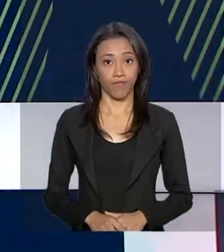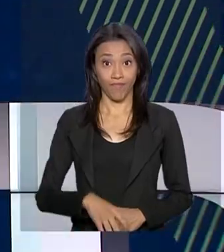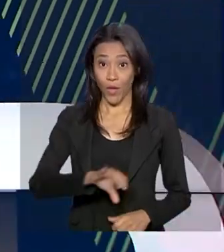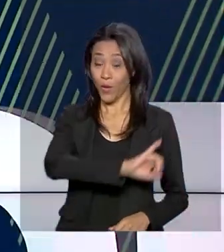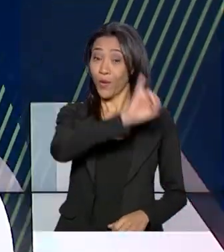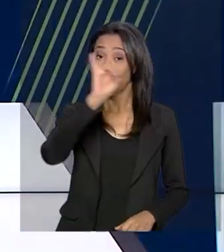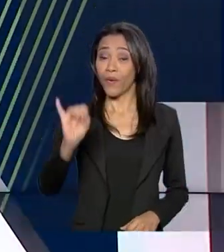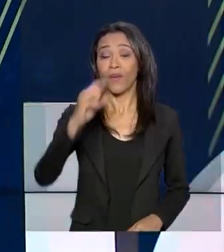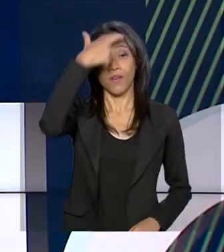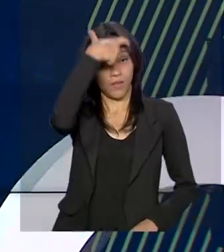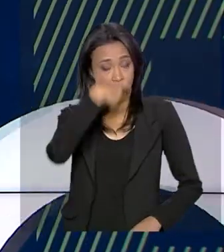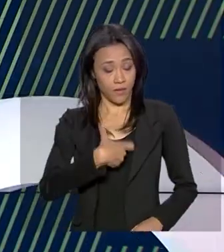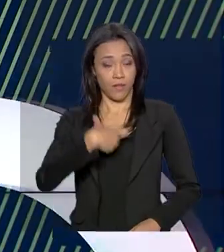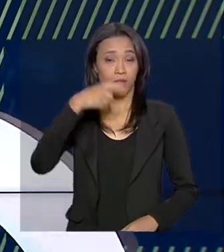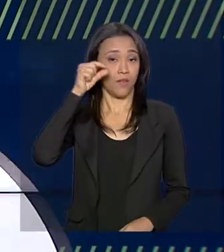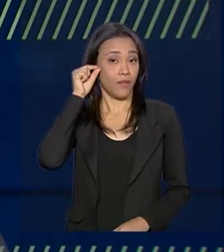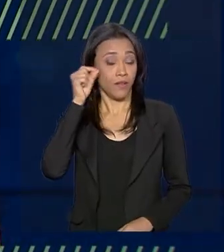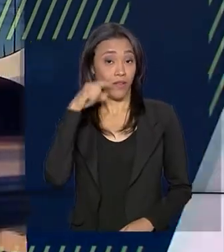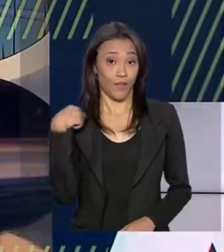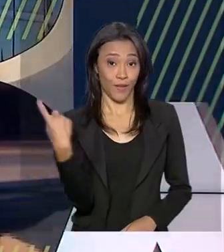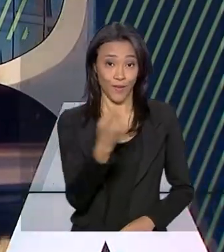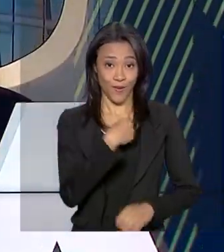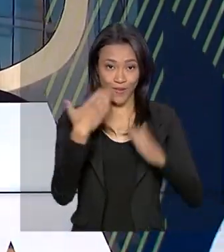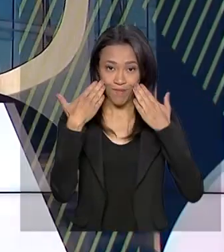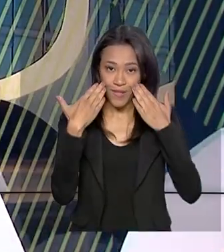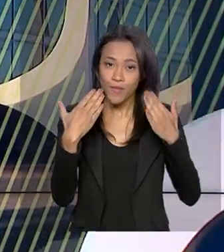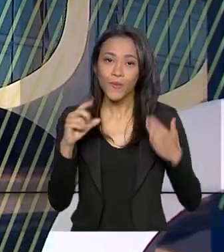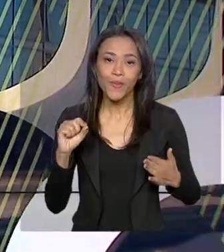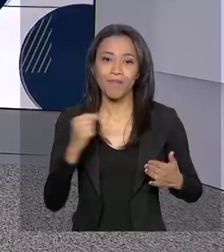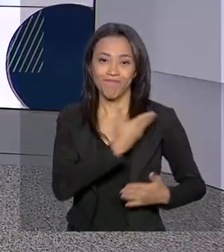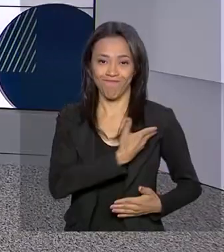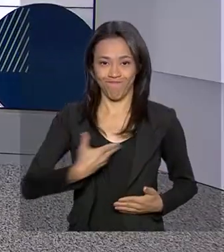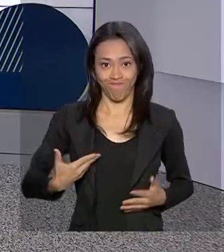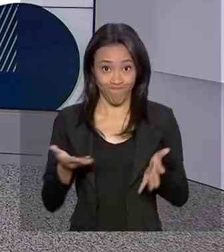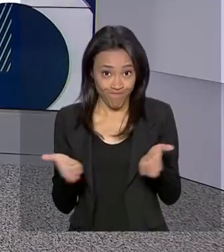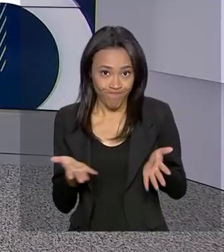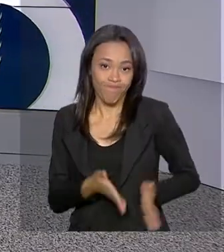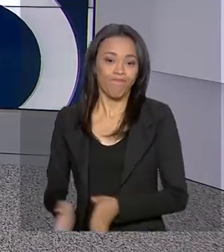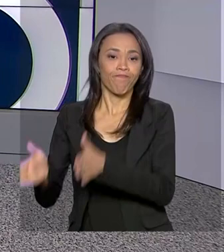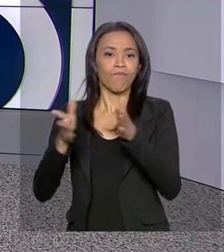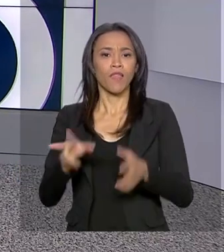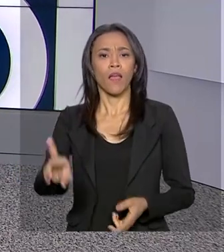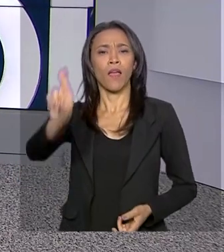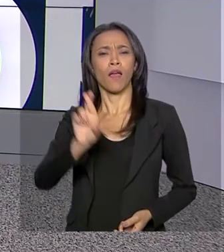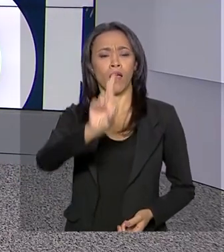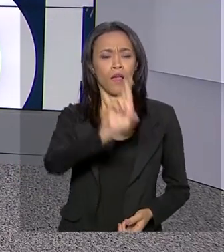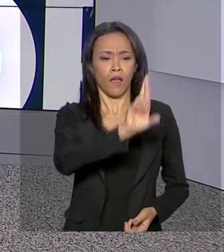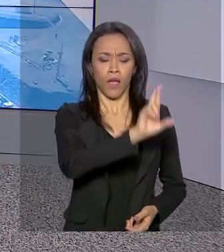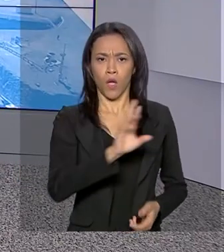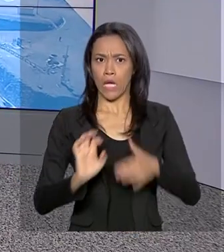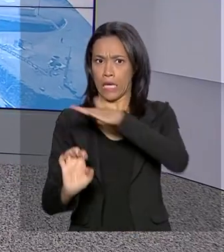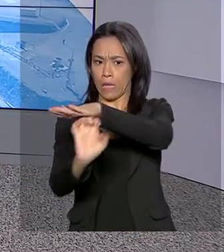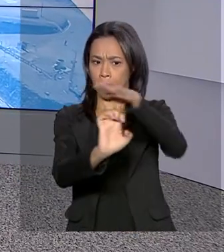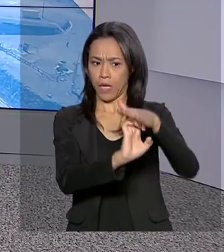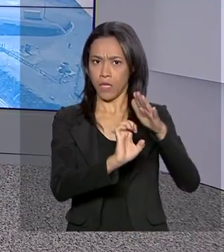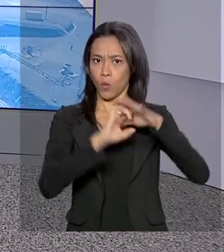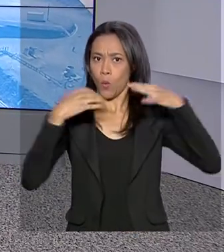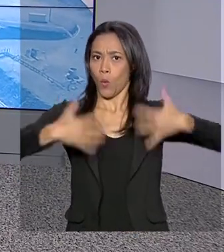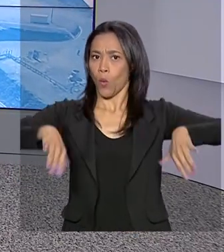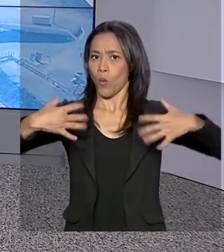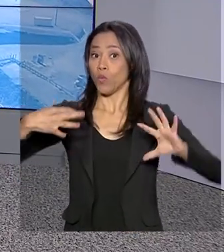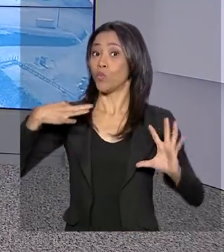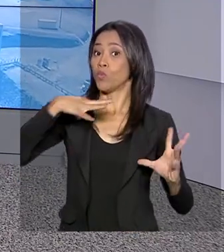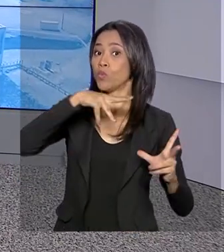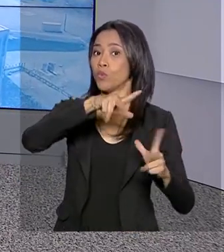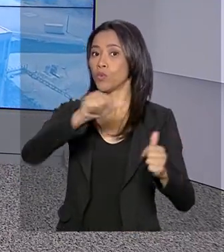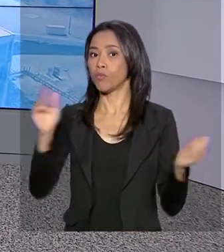Olá, eu sou o Roberto Camargo e estamos no ar com o Governo Agora. Representantes das maiores empresas do mundo estão em São Paulo